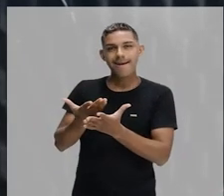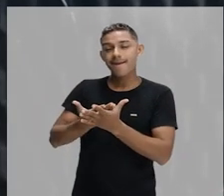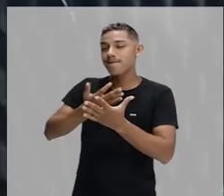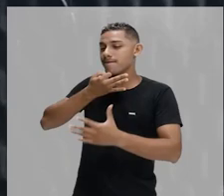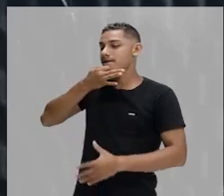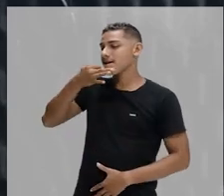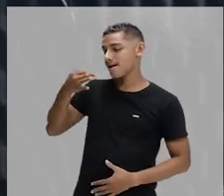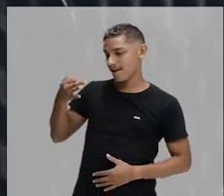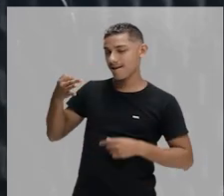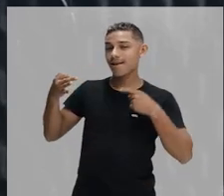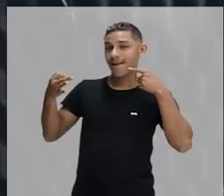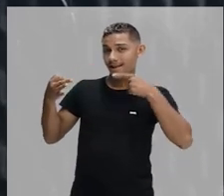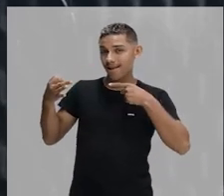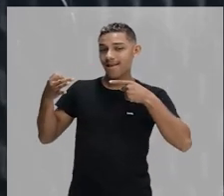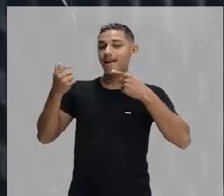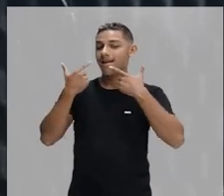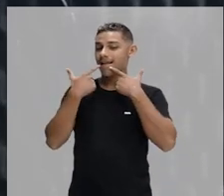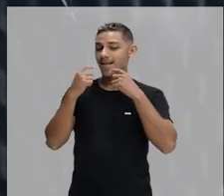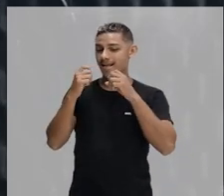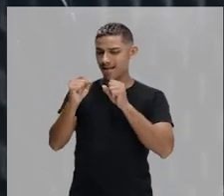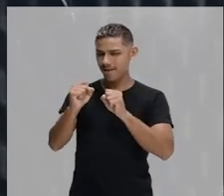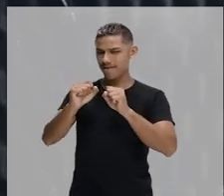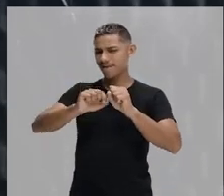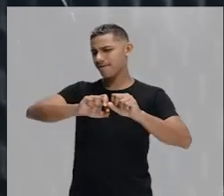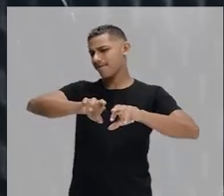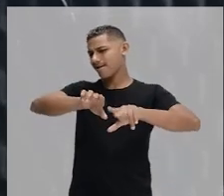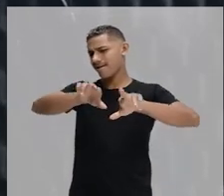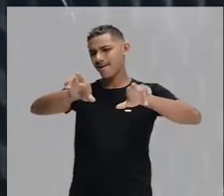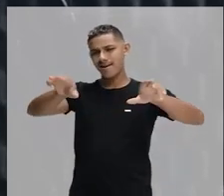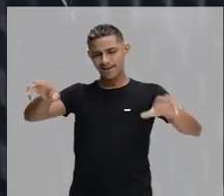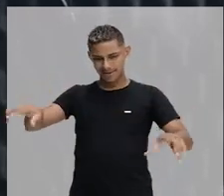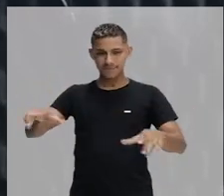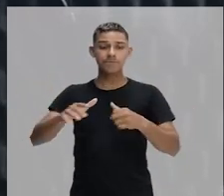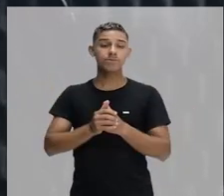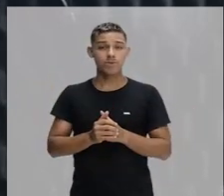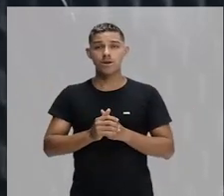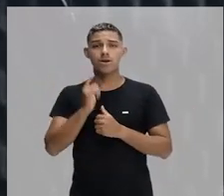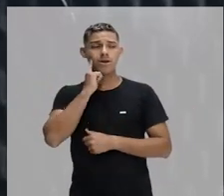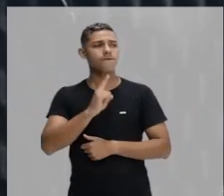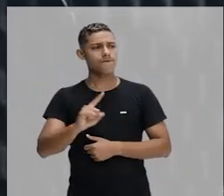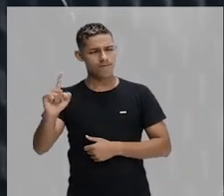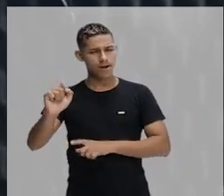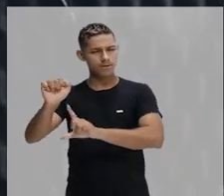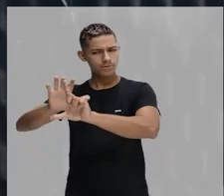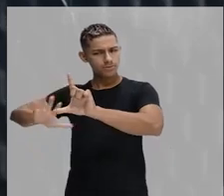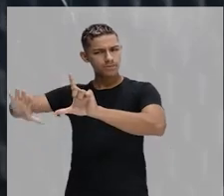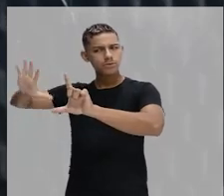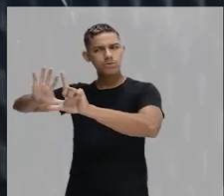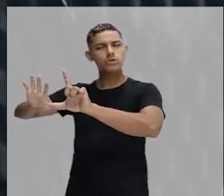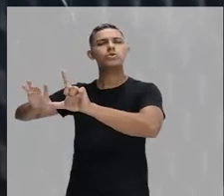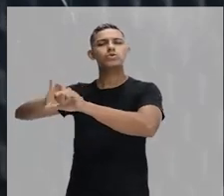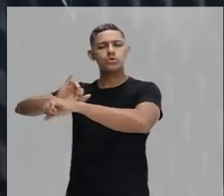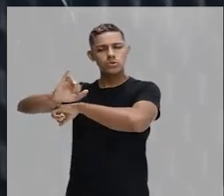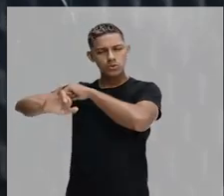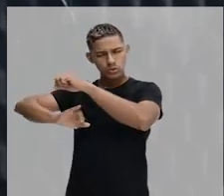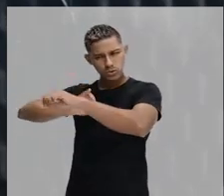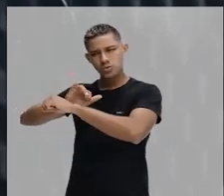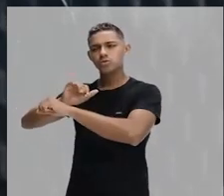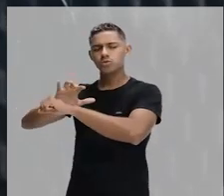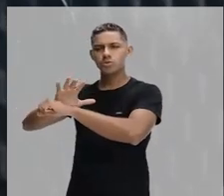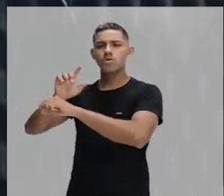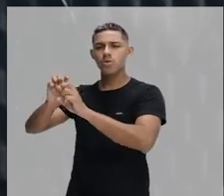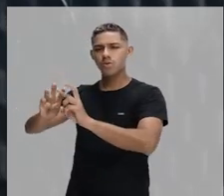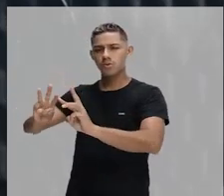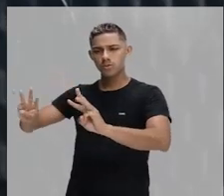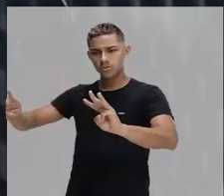linguísticas. Então, se você perdeu a aula anterior, vai lá no portal do estudante, acessa a plataforma Gonçalves Dias, que você vai ter acesso a todo